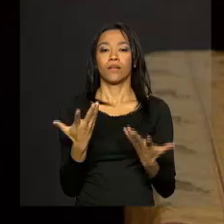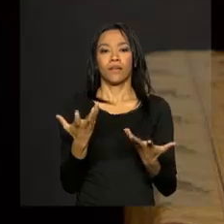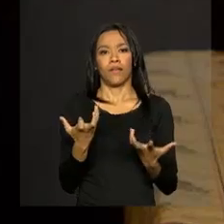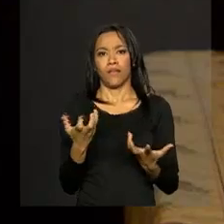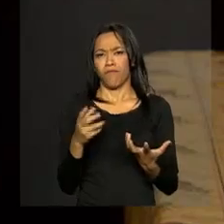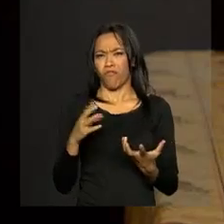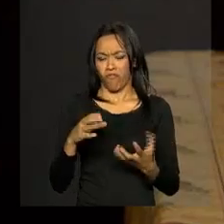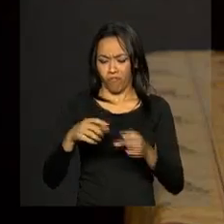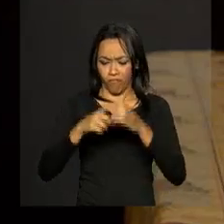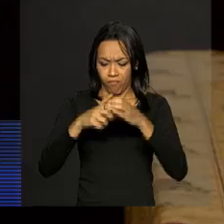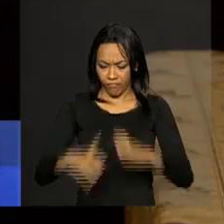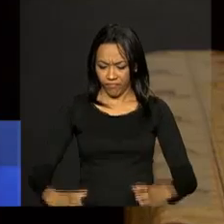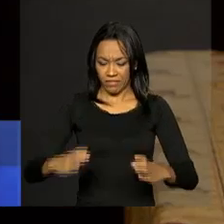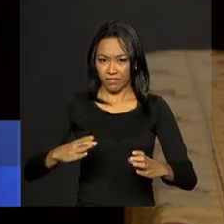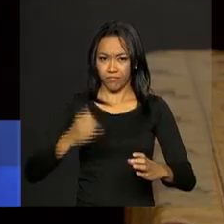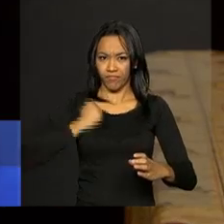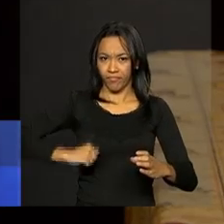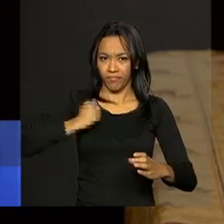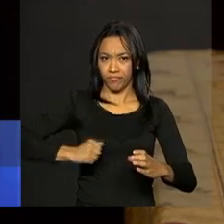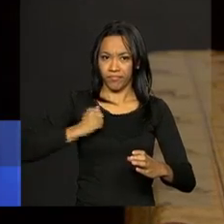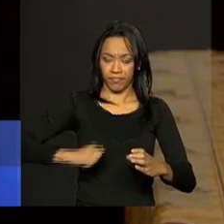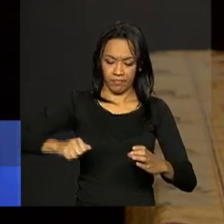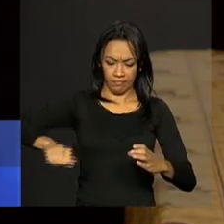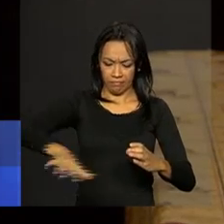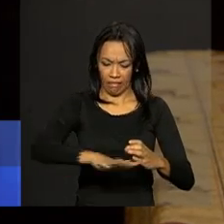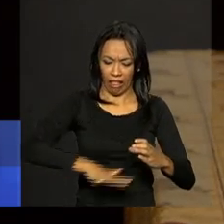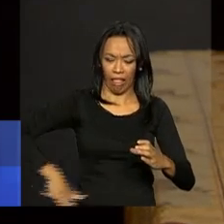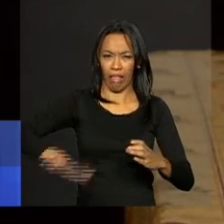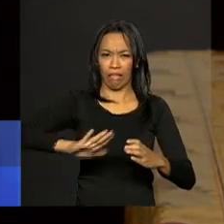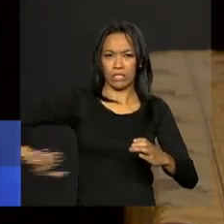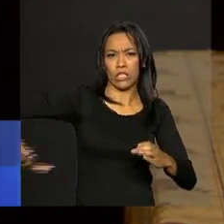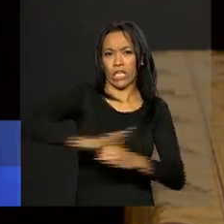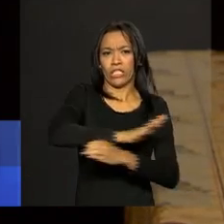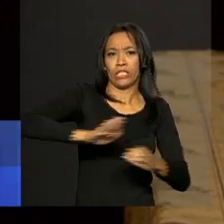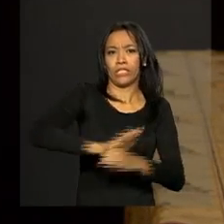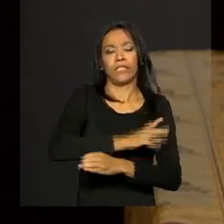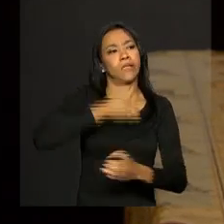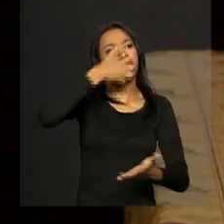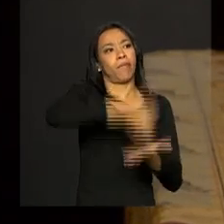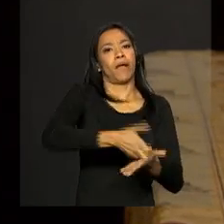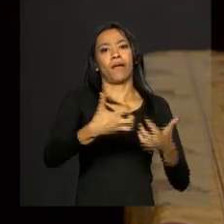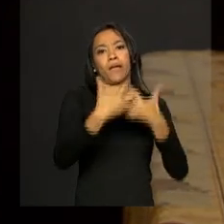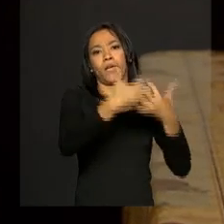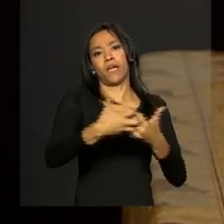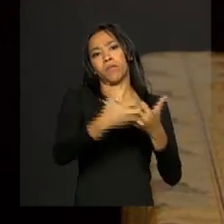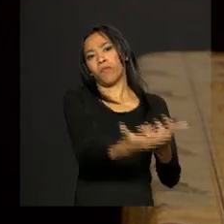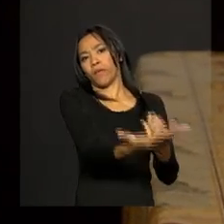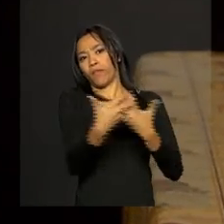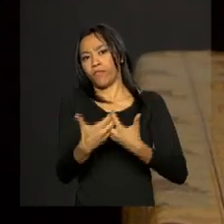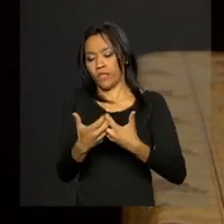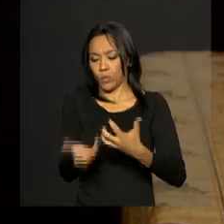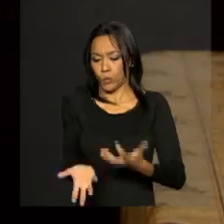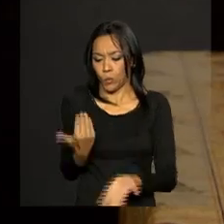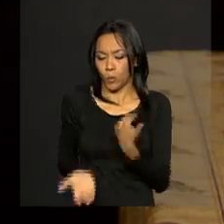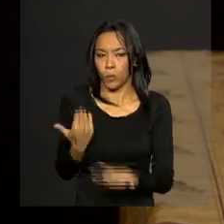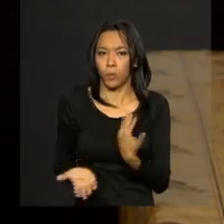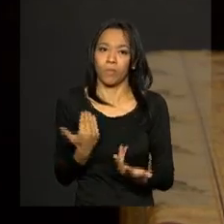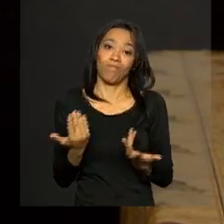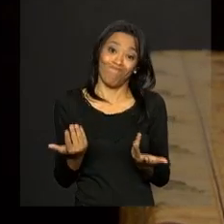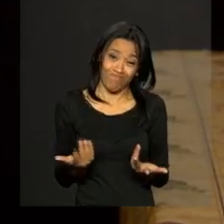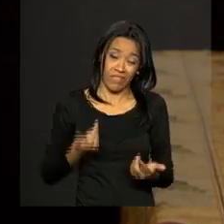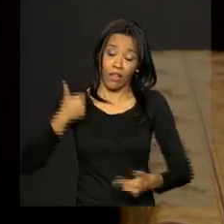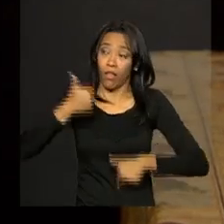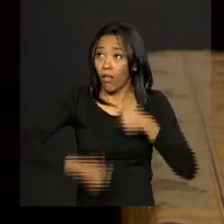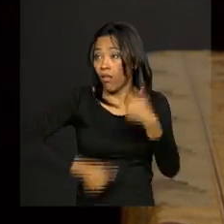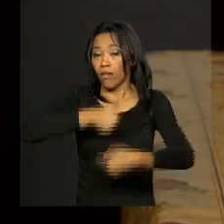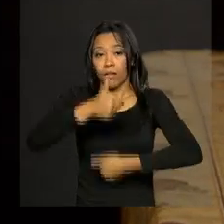fossas. Aqui a minha fossa entra frequentemente e tem que estar pagando o caminhão R 180 para desvaziar a fossa. Aí é um